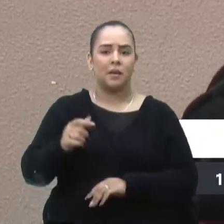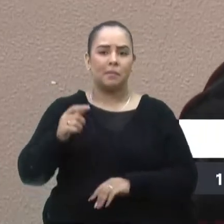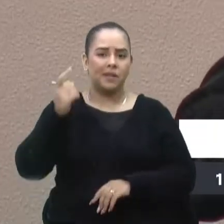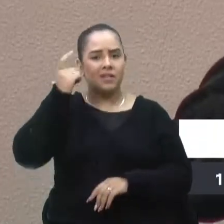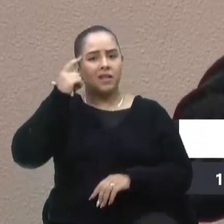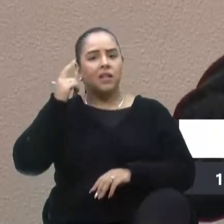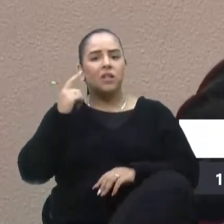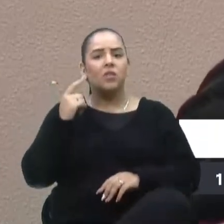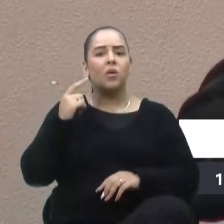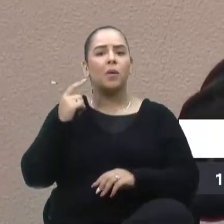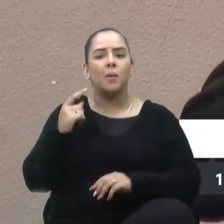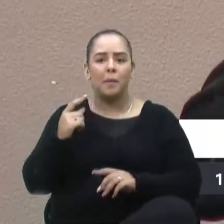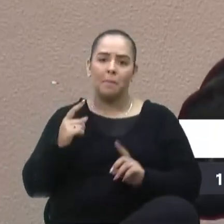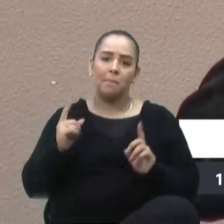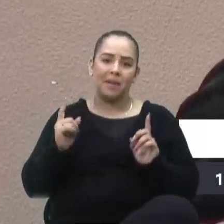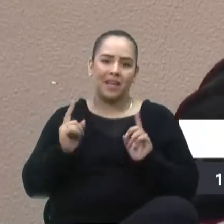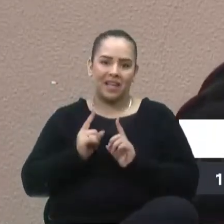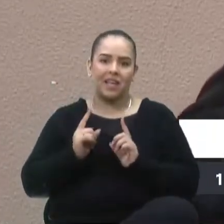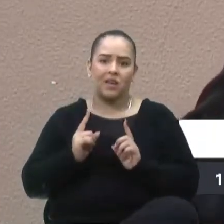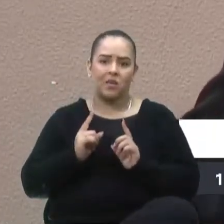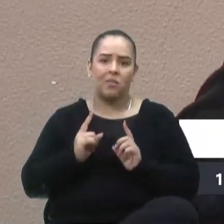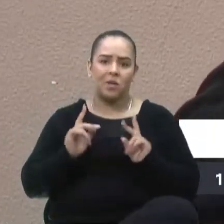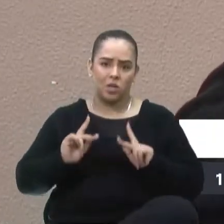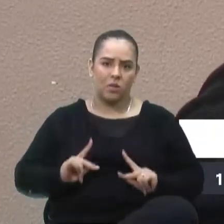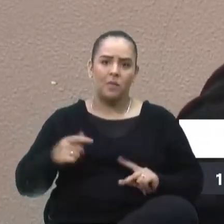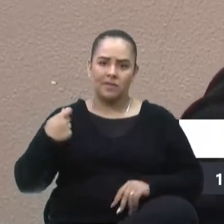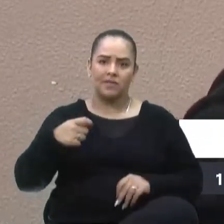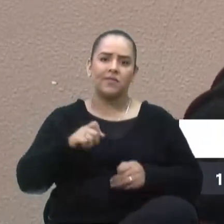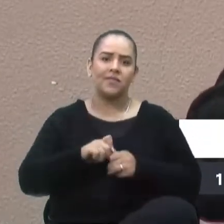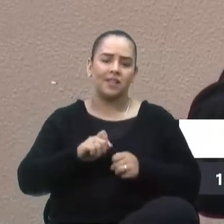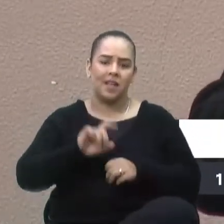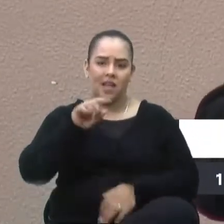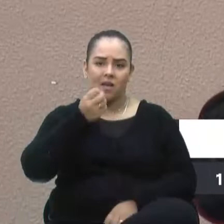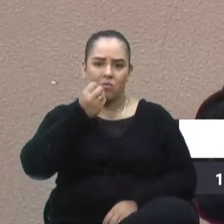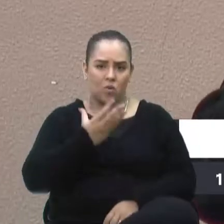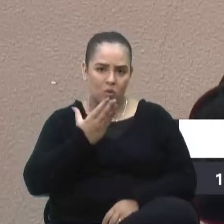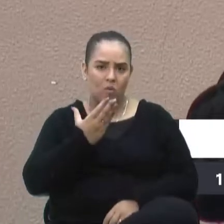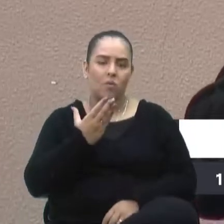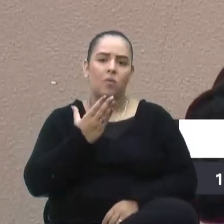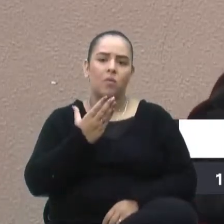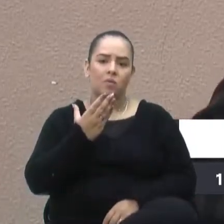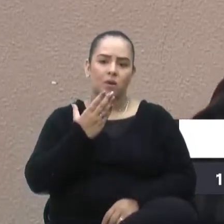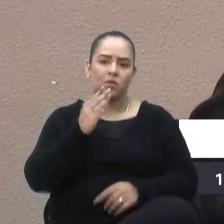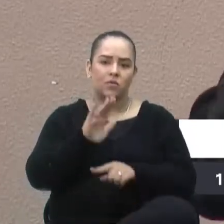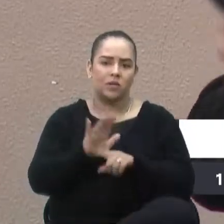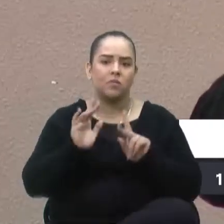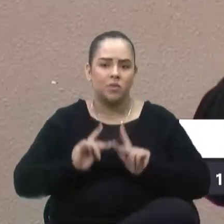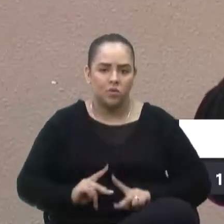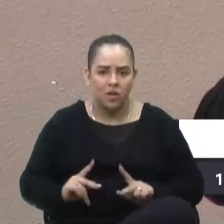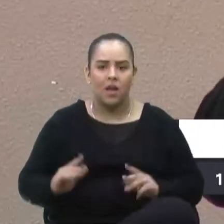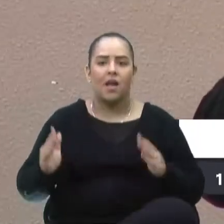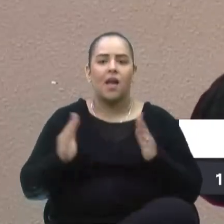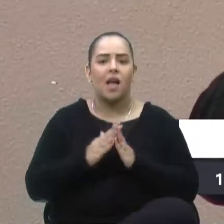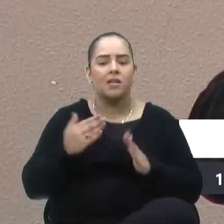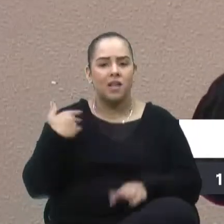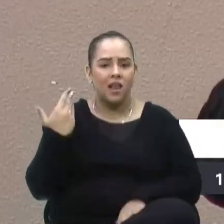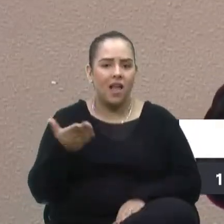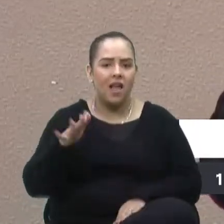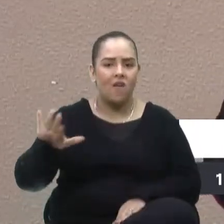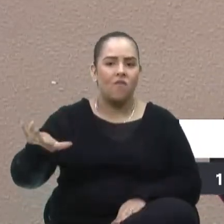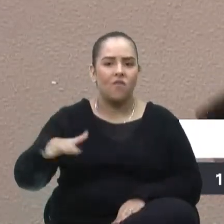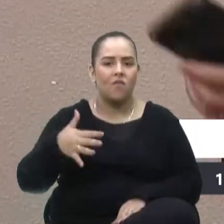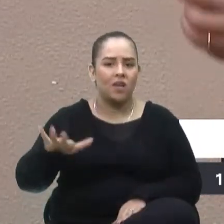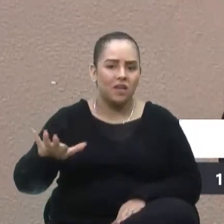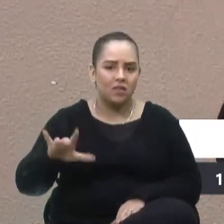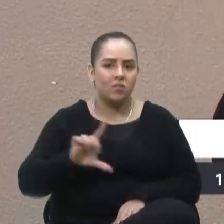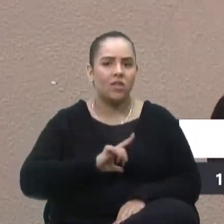alguém tem que fazer isso, é para o benefício, para bem público das pessoas, que moram lá, que tem muitas vezes, precisa receber